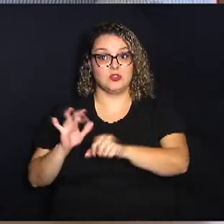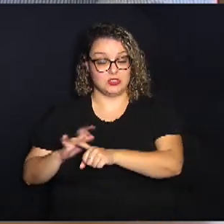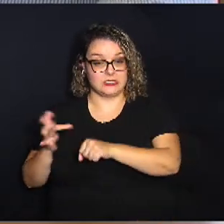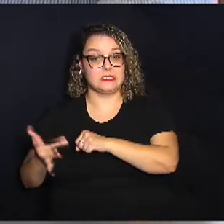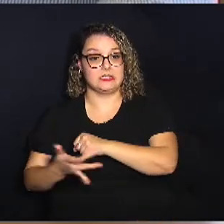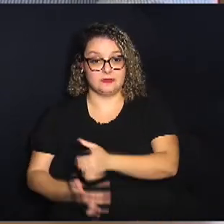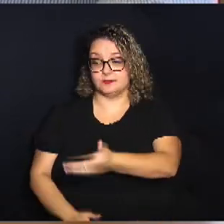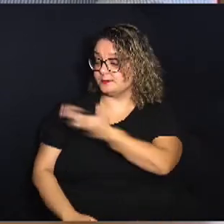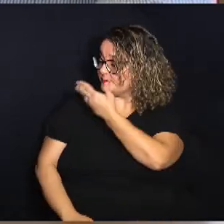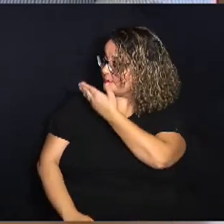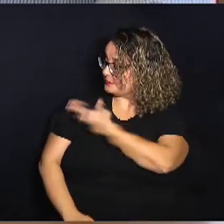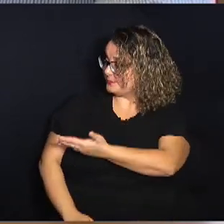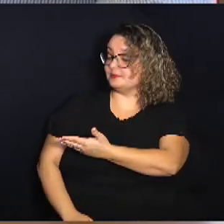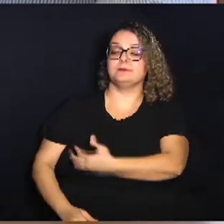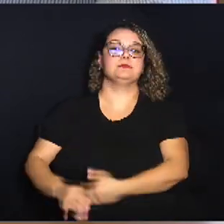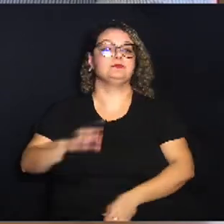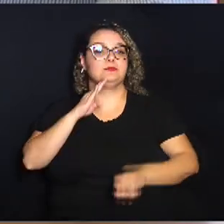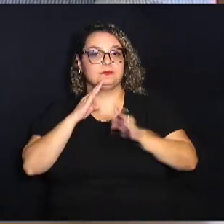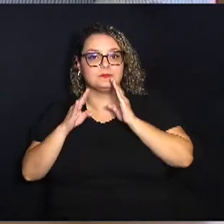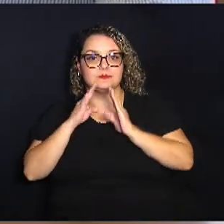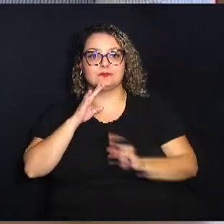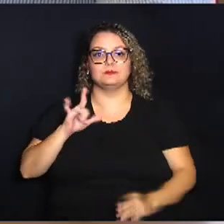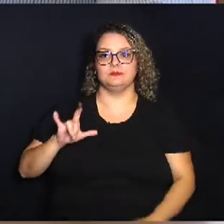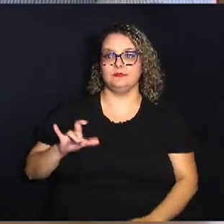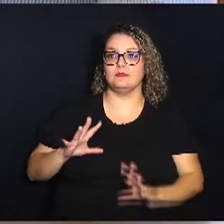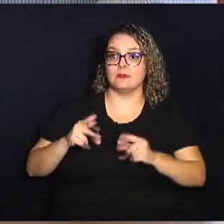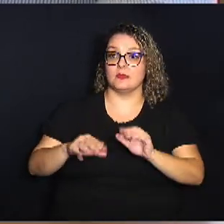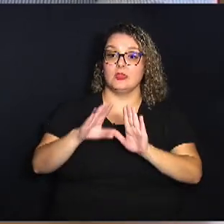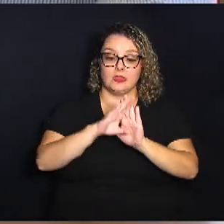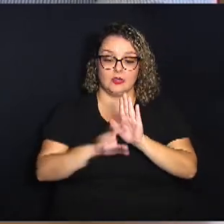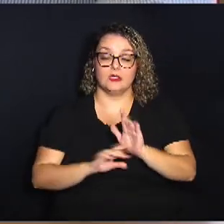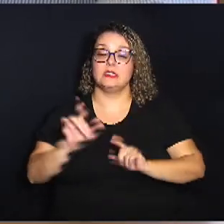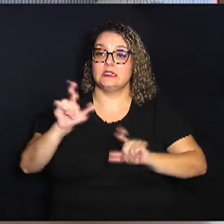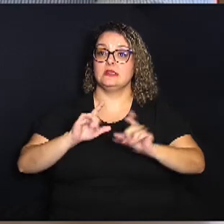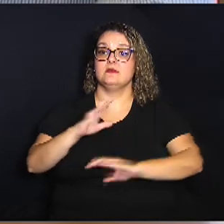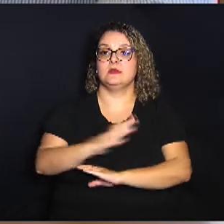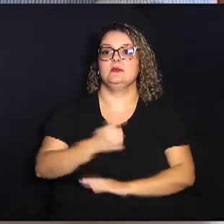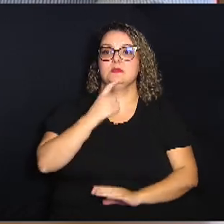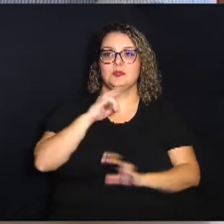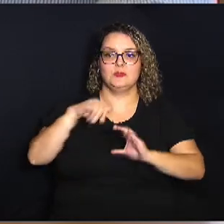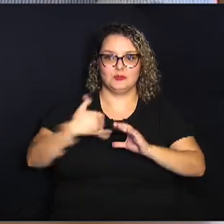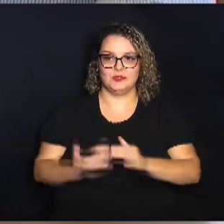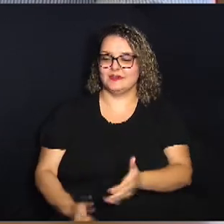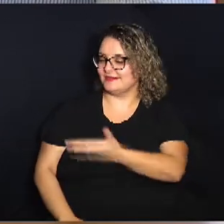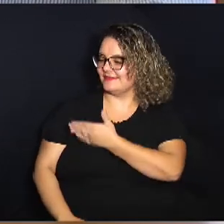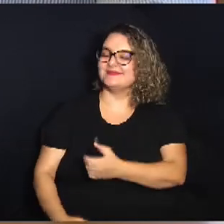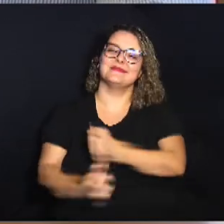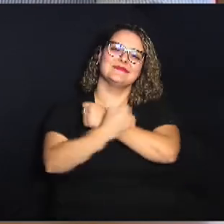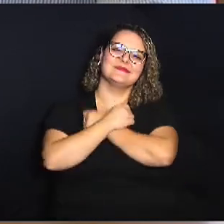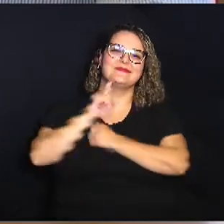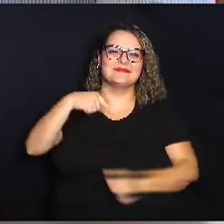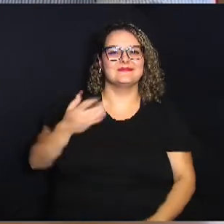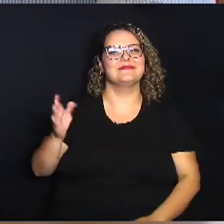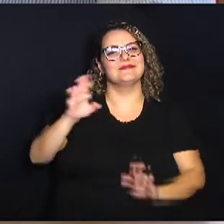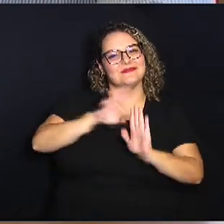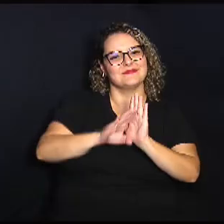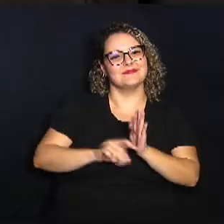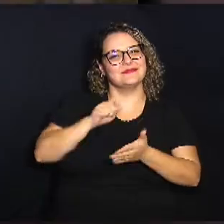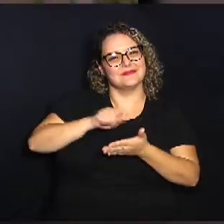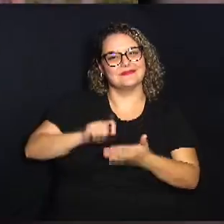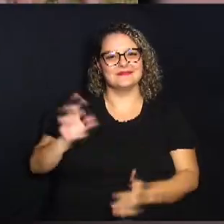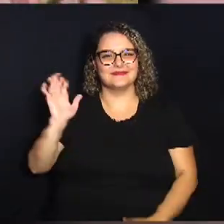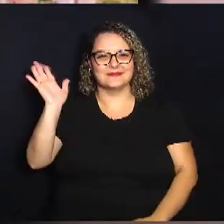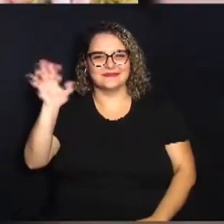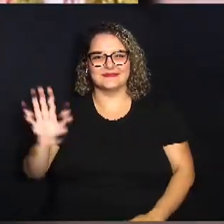sociais no Instagram e no Facebook e toda a programação da TV Câmara no Youtube um abraço e até o próximo Na Ponta do Lápis